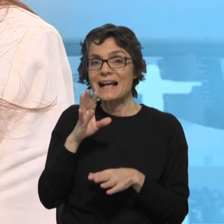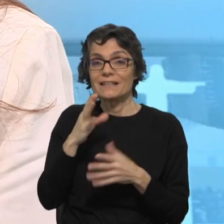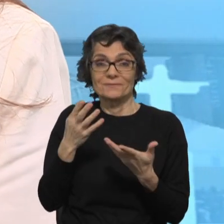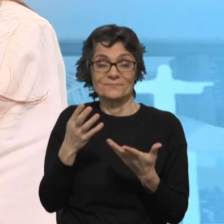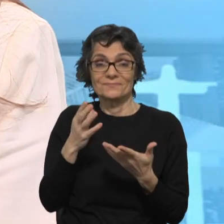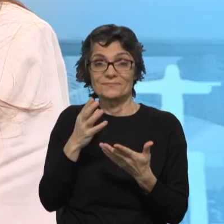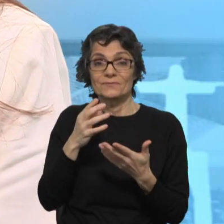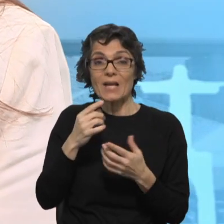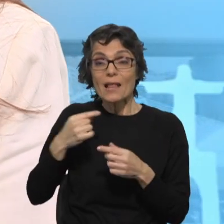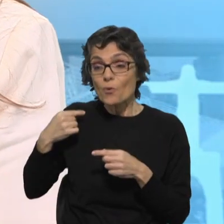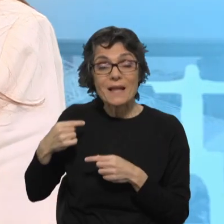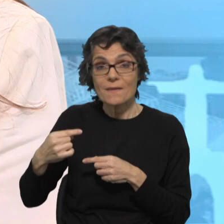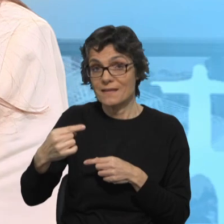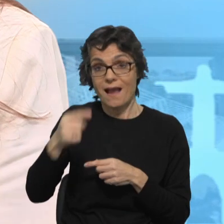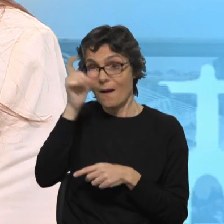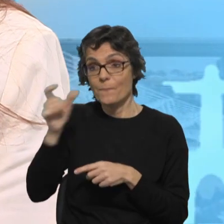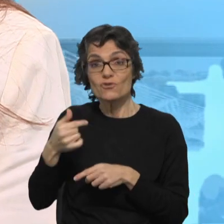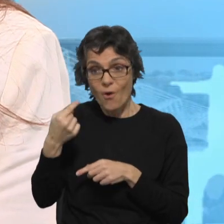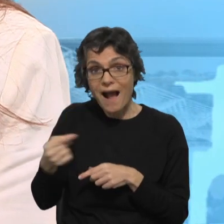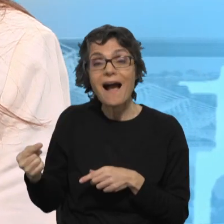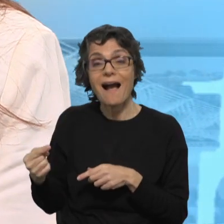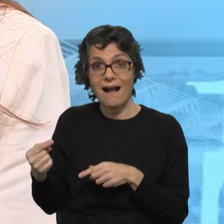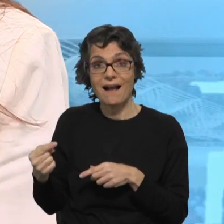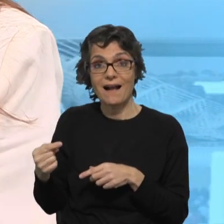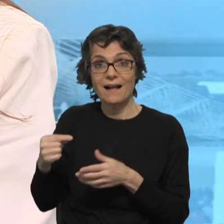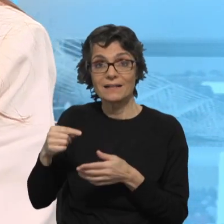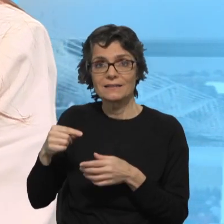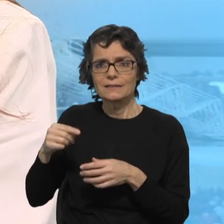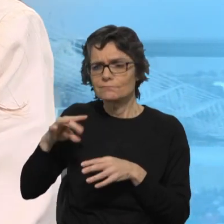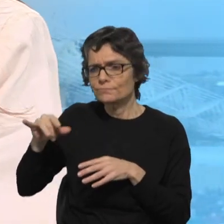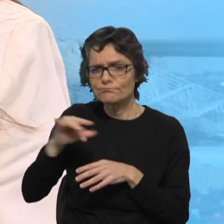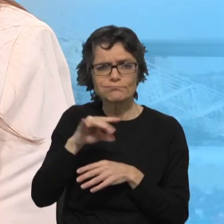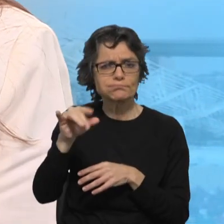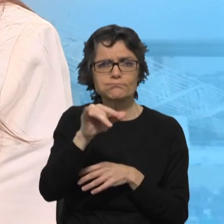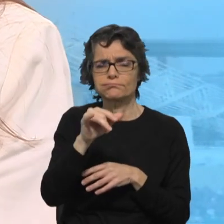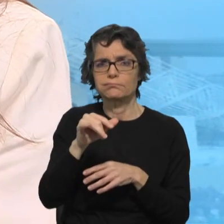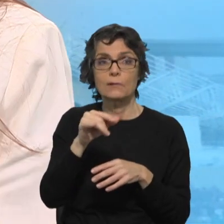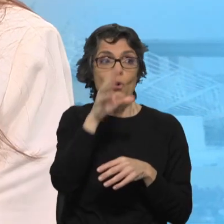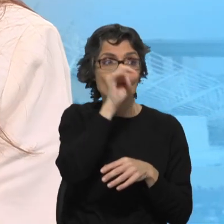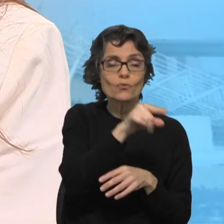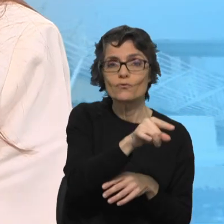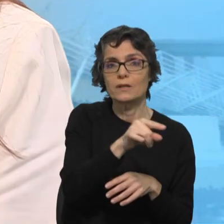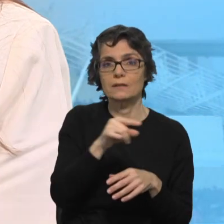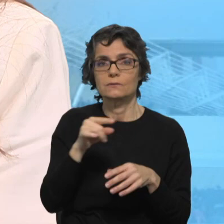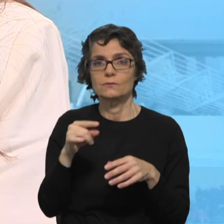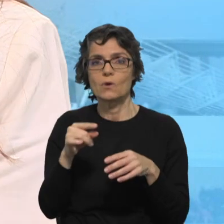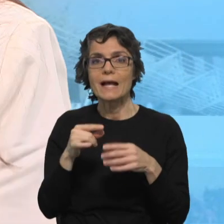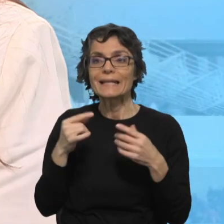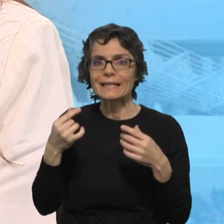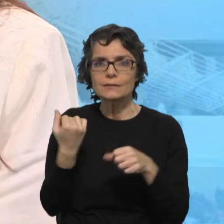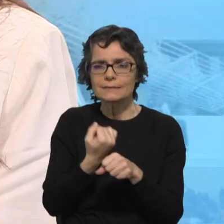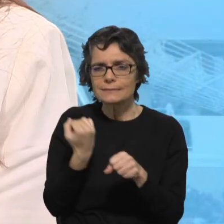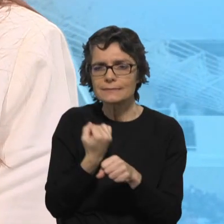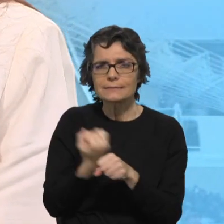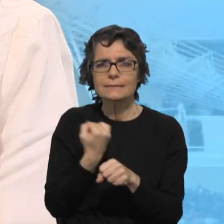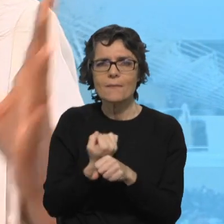pessoas no terreno, nos órgãos de soberania, a fazerem pelo tema, a desbravar